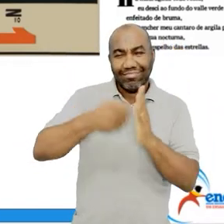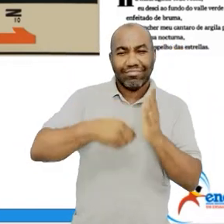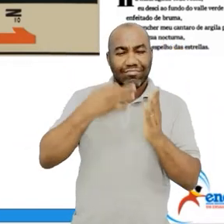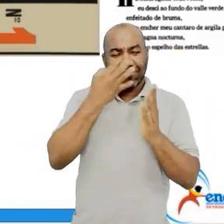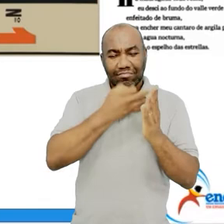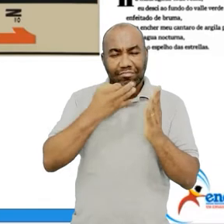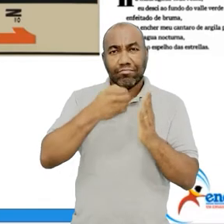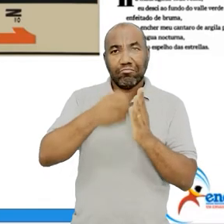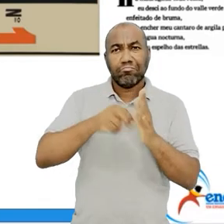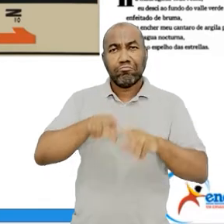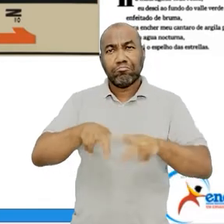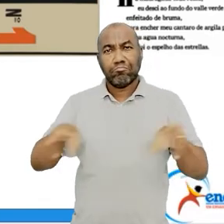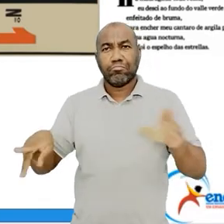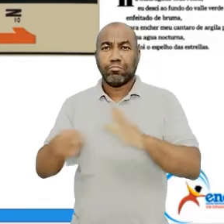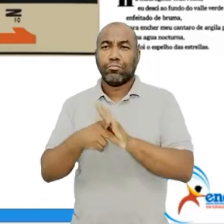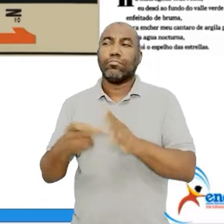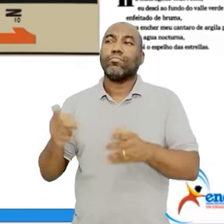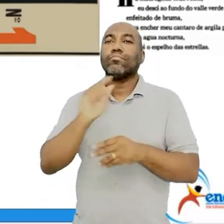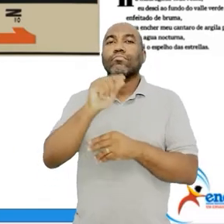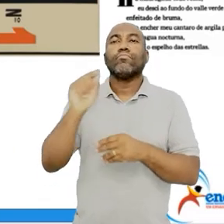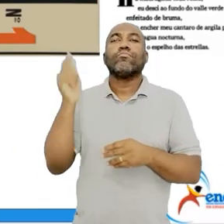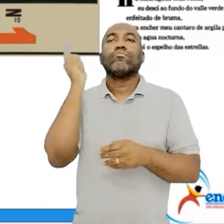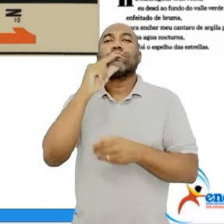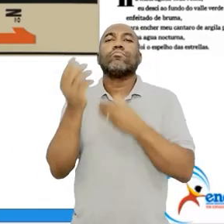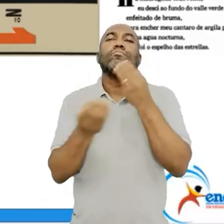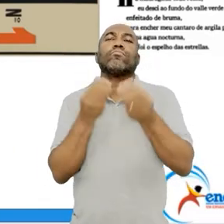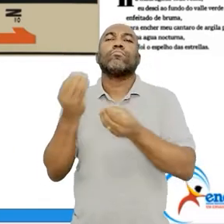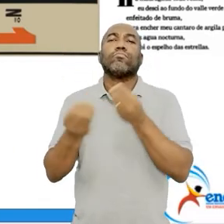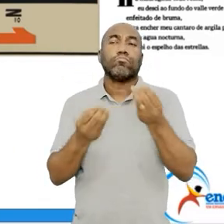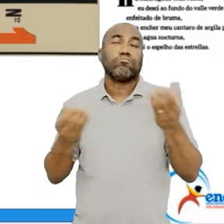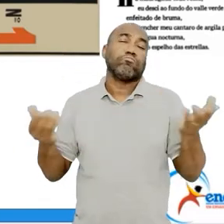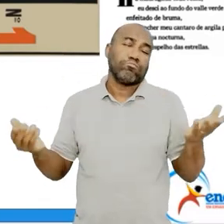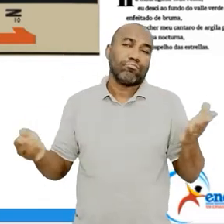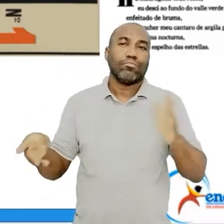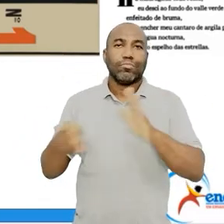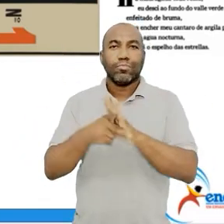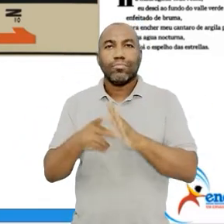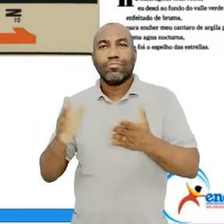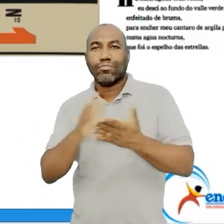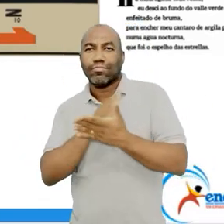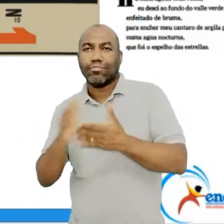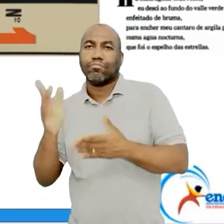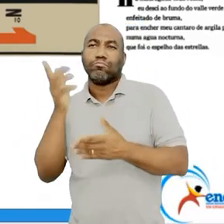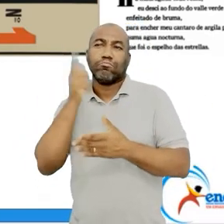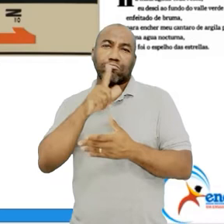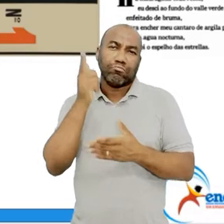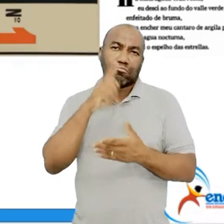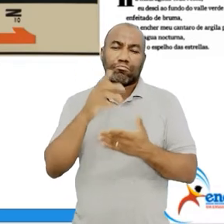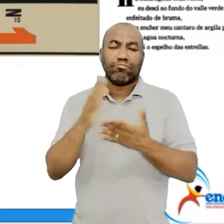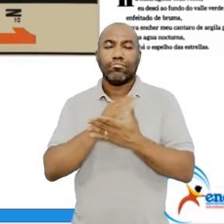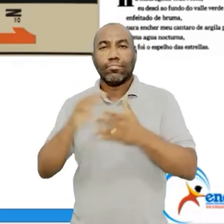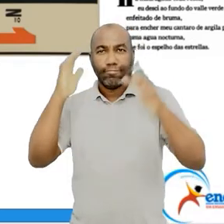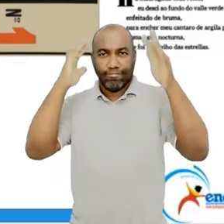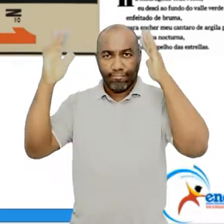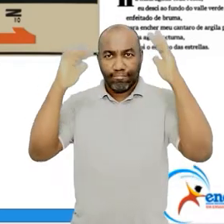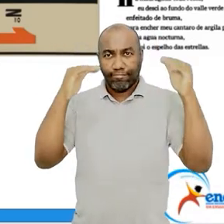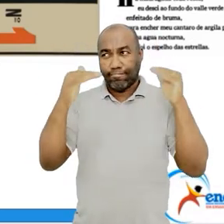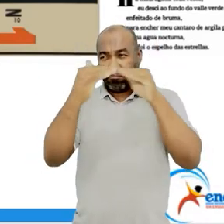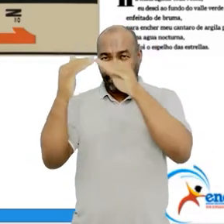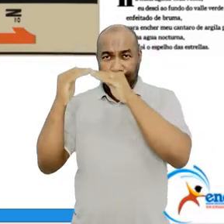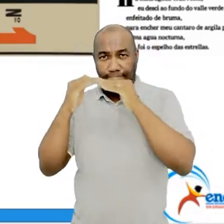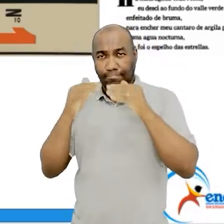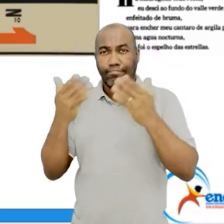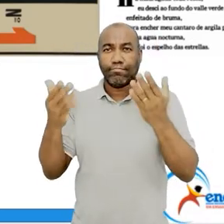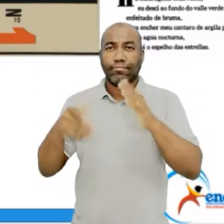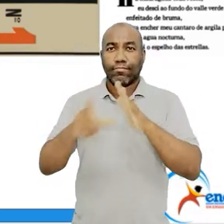de apresentar objetivos, certo? Metas. E conseguir mais pessoas pensando de forma semelhante. O que